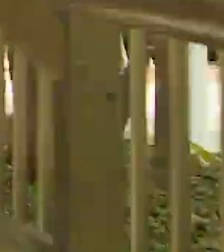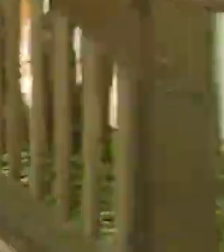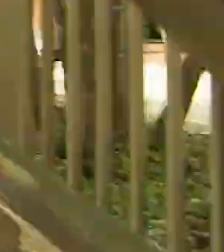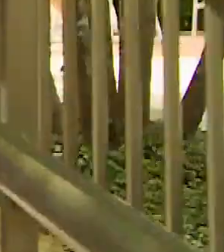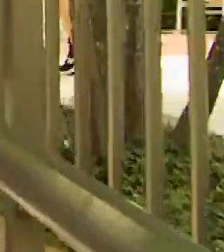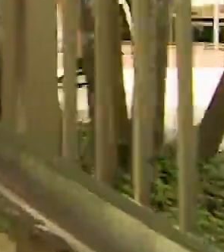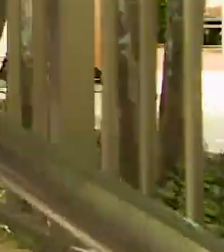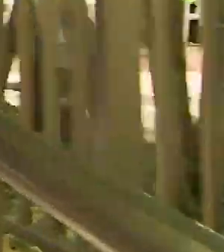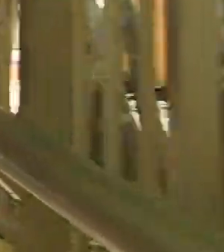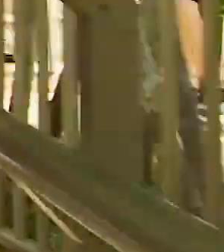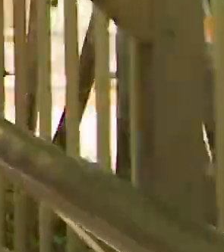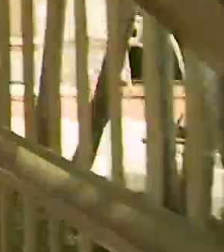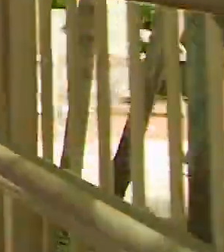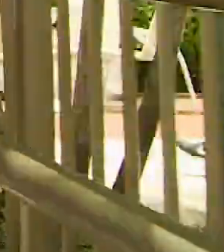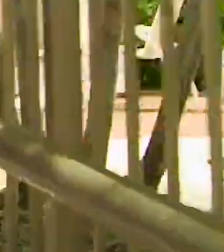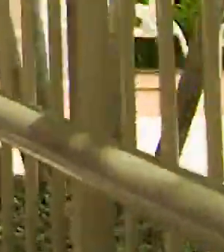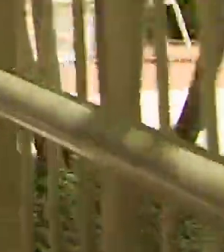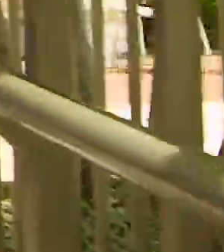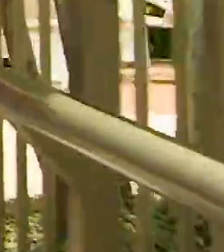andam lado a lado.